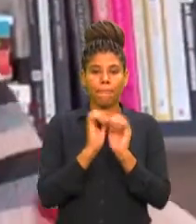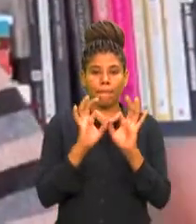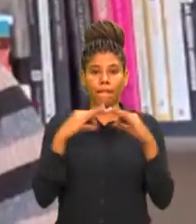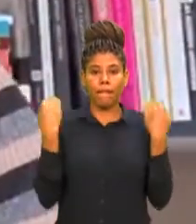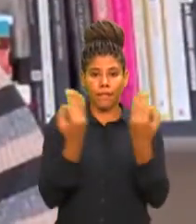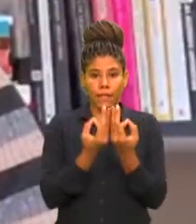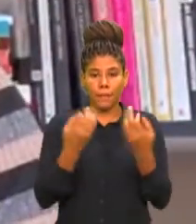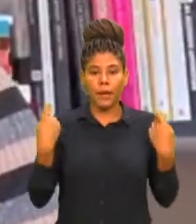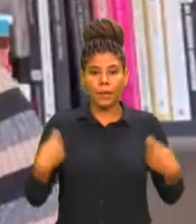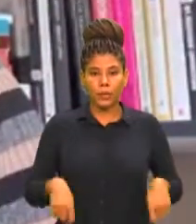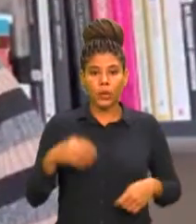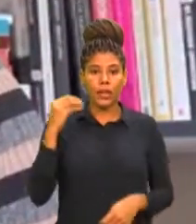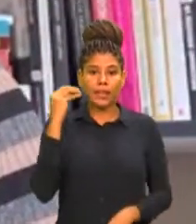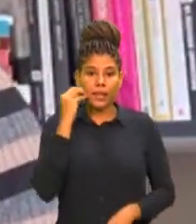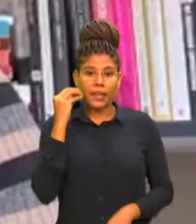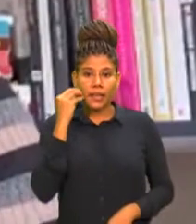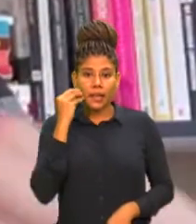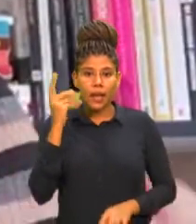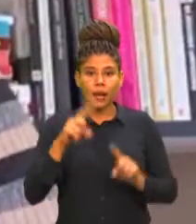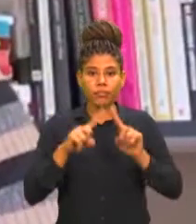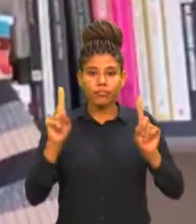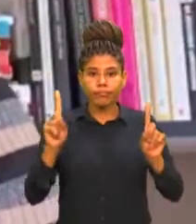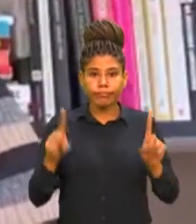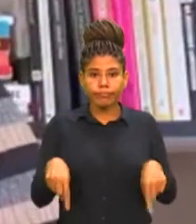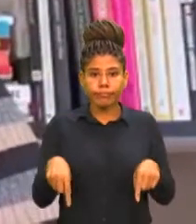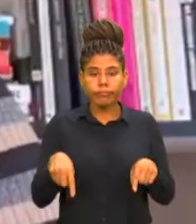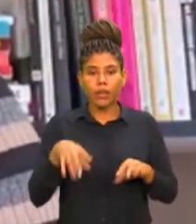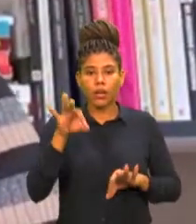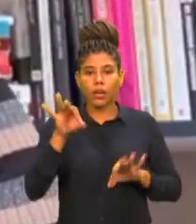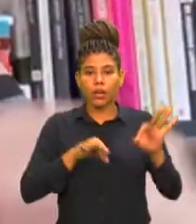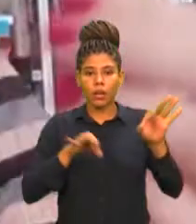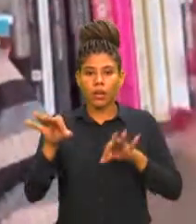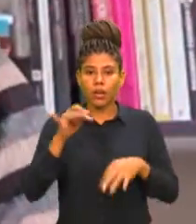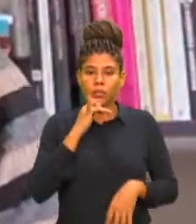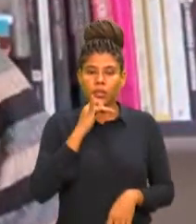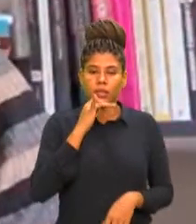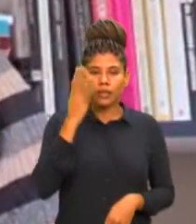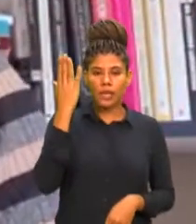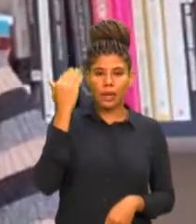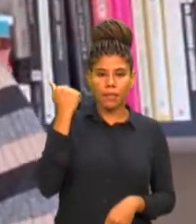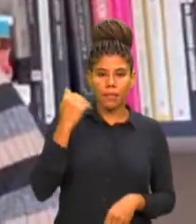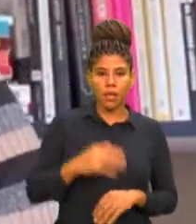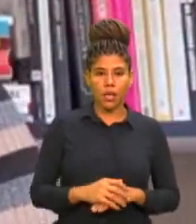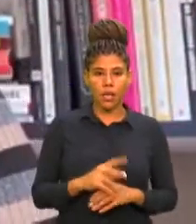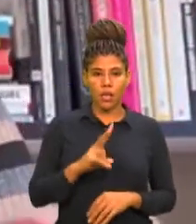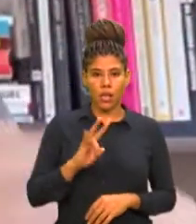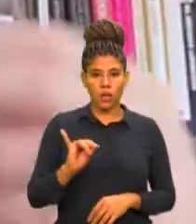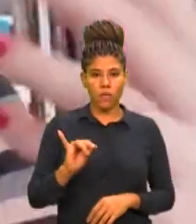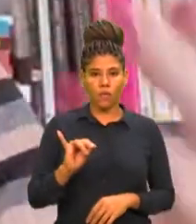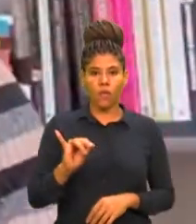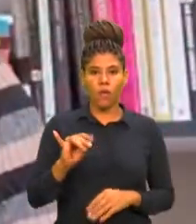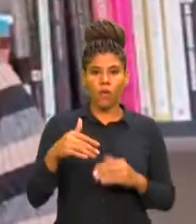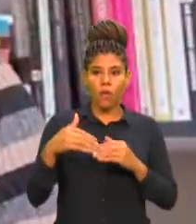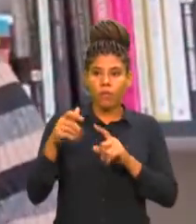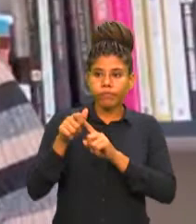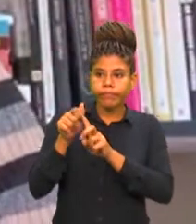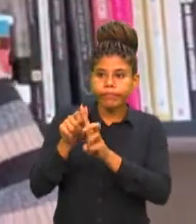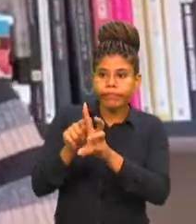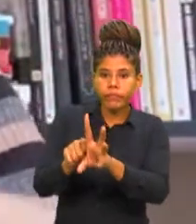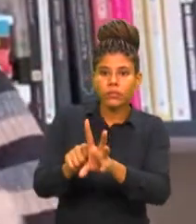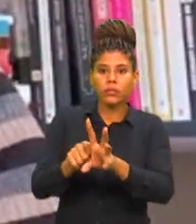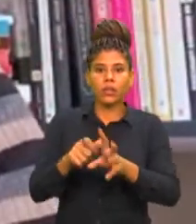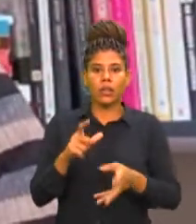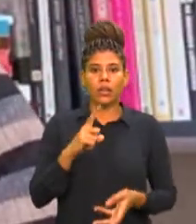e tentar fazer o mínimo planejamento, como por exemplo, saber quanto vou ter de receita para os próximos meses, se vou ter alguma